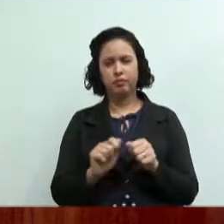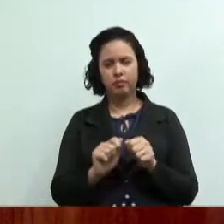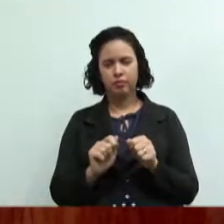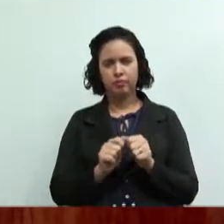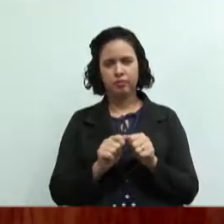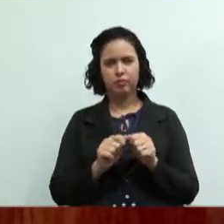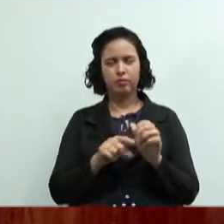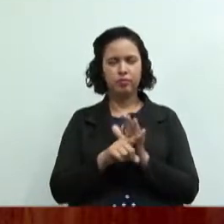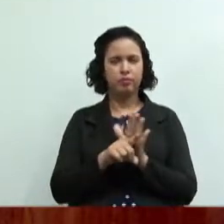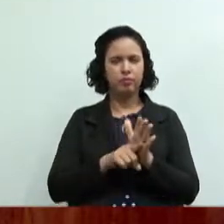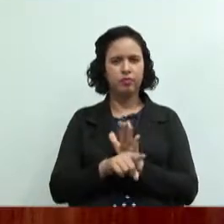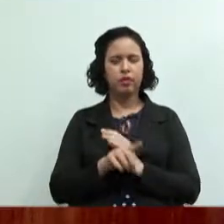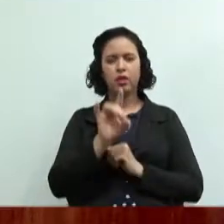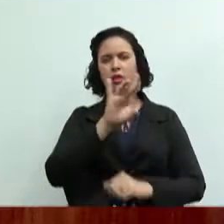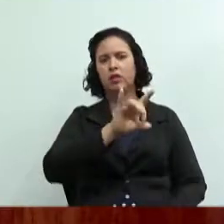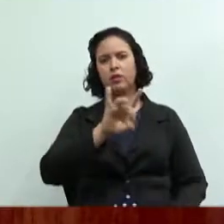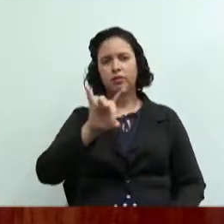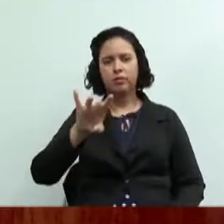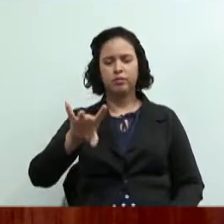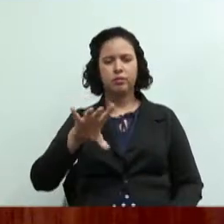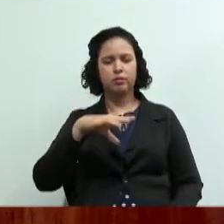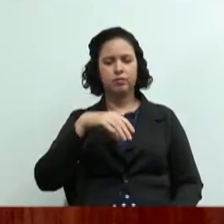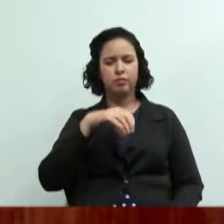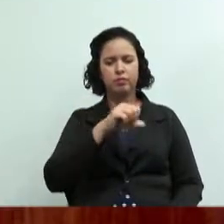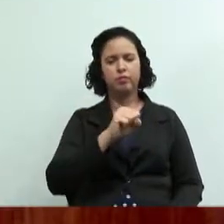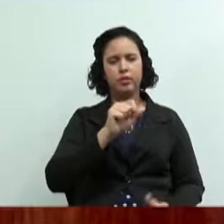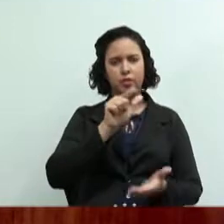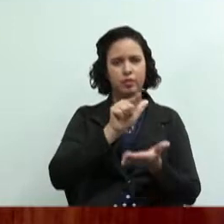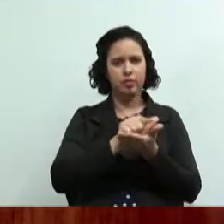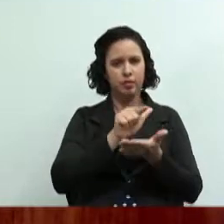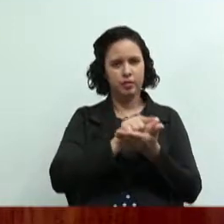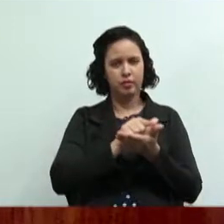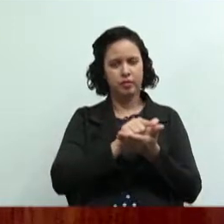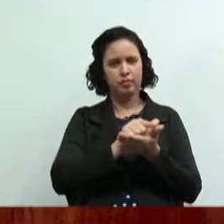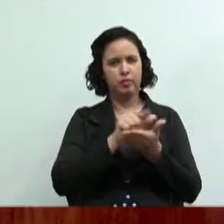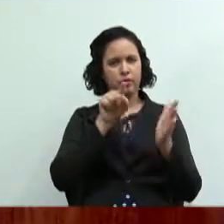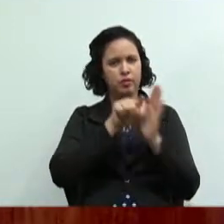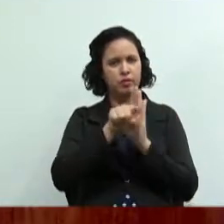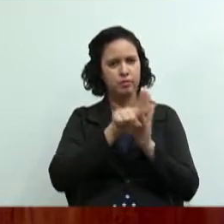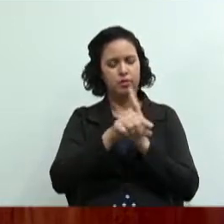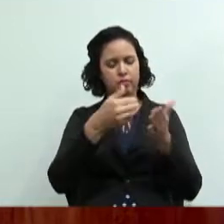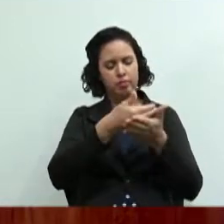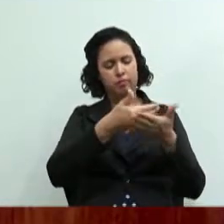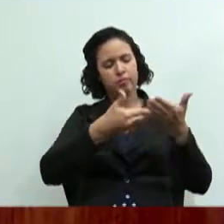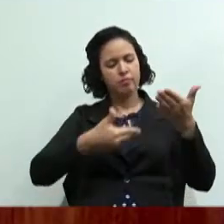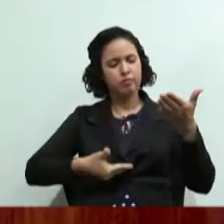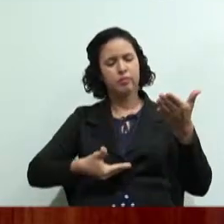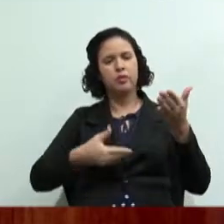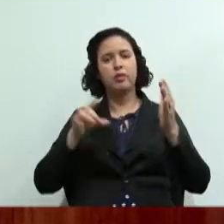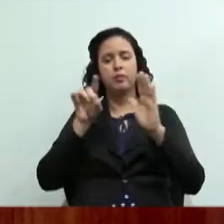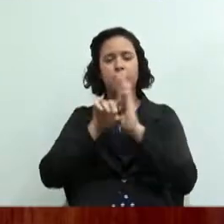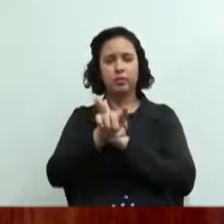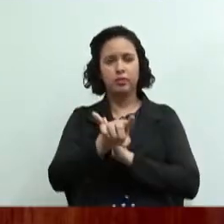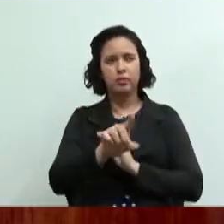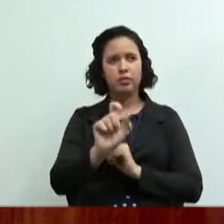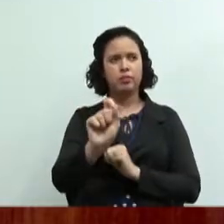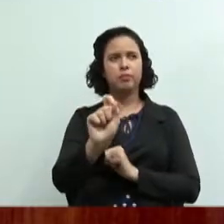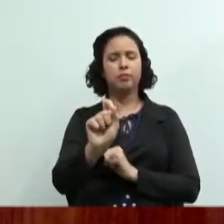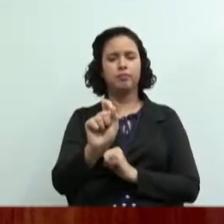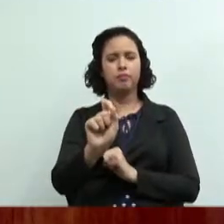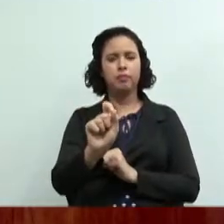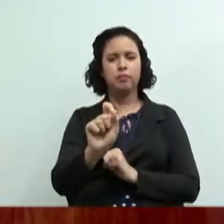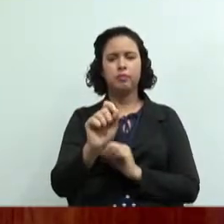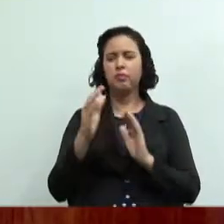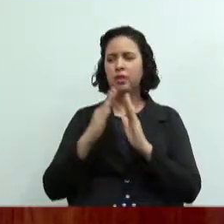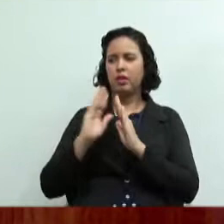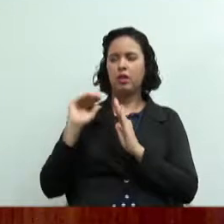então cada um de vocês vai pegar essas folhas com essas perguntas e vai sair e vai perguntar para